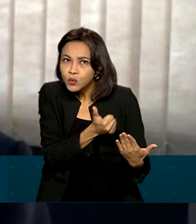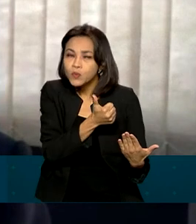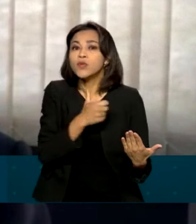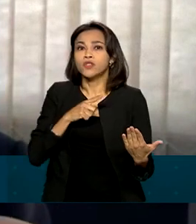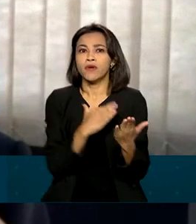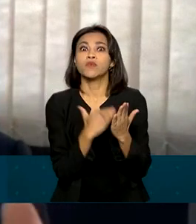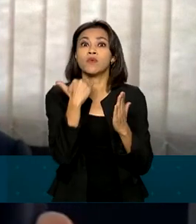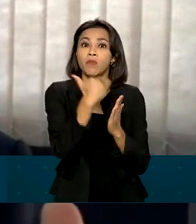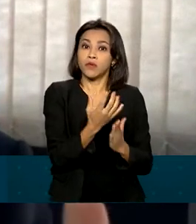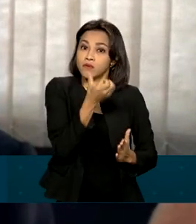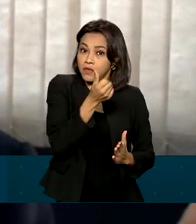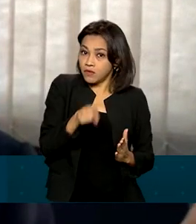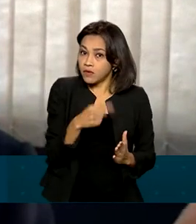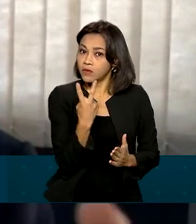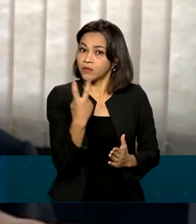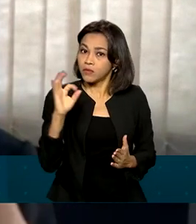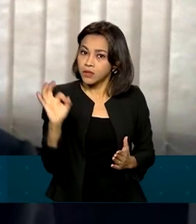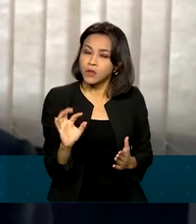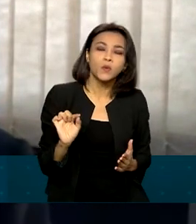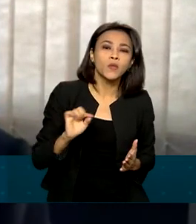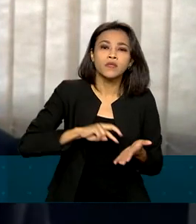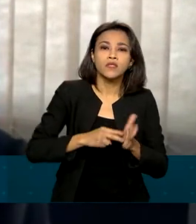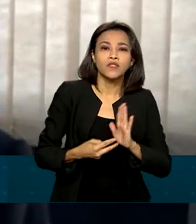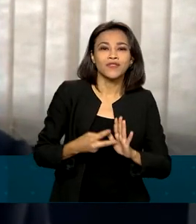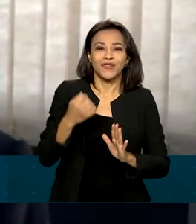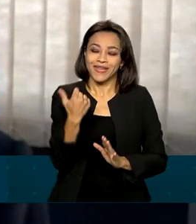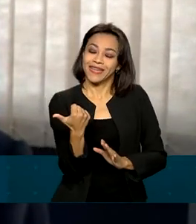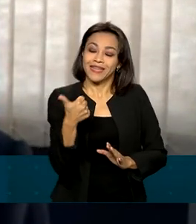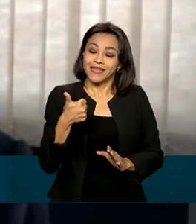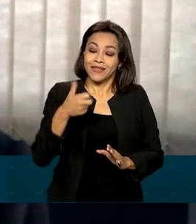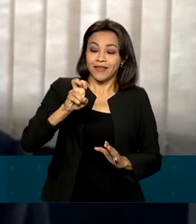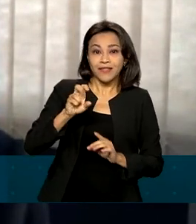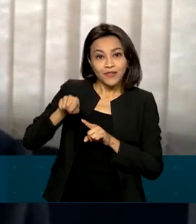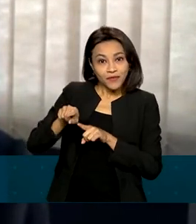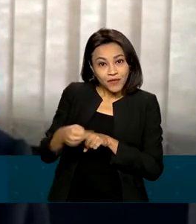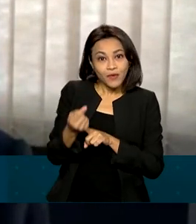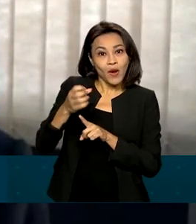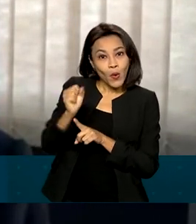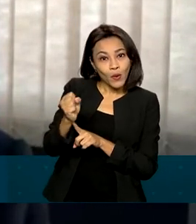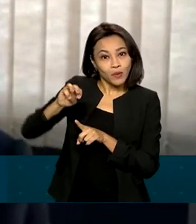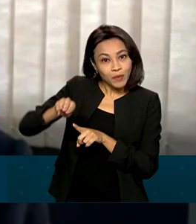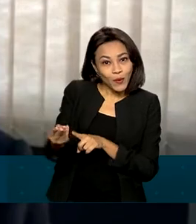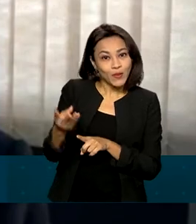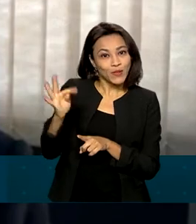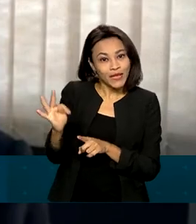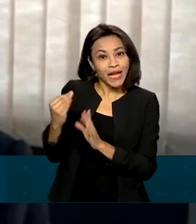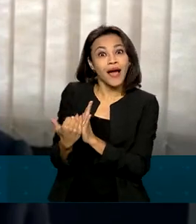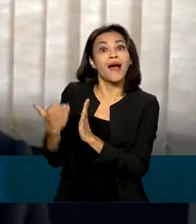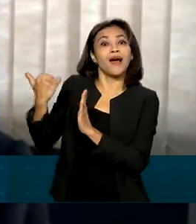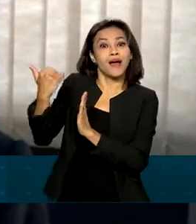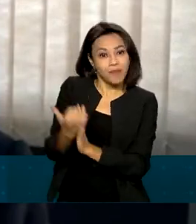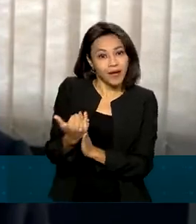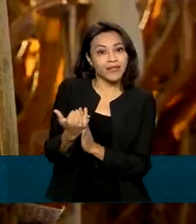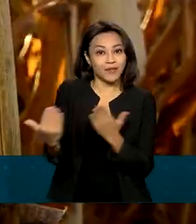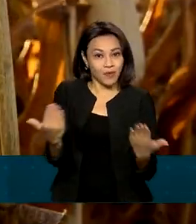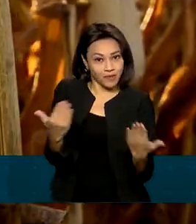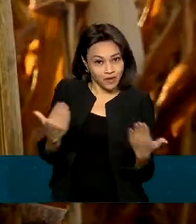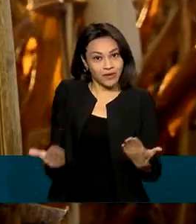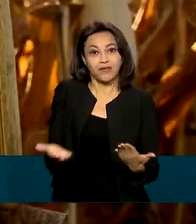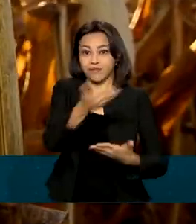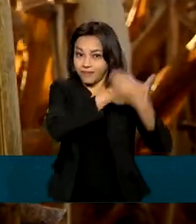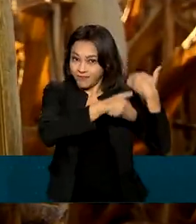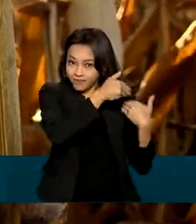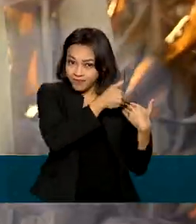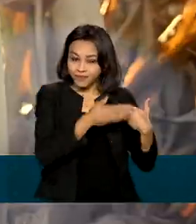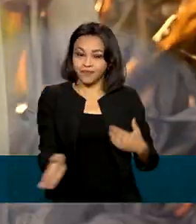6,2%, ou seja, 15,8 milhões de toneladas a mais do que a safra passada. De acordo